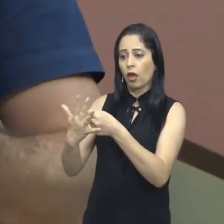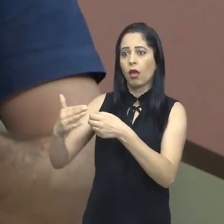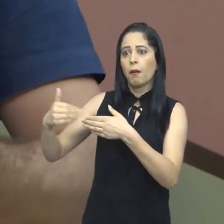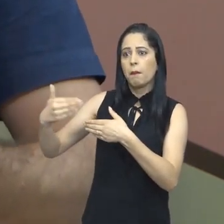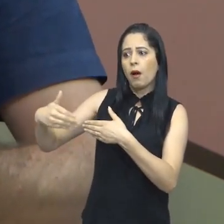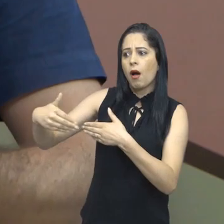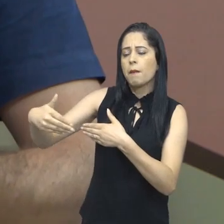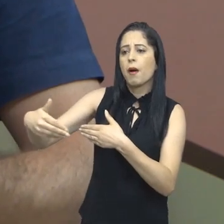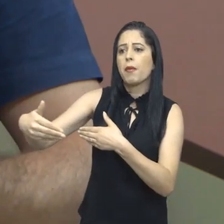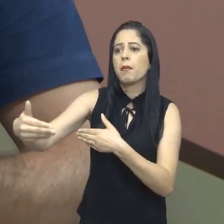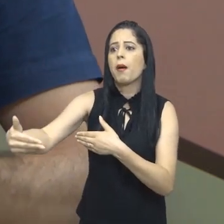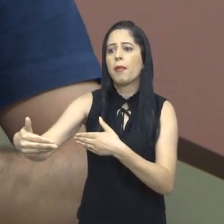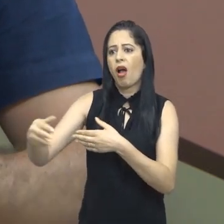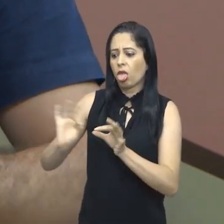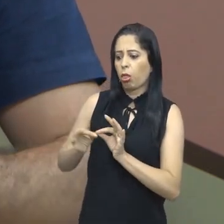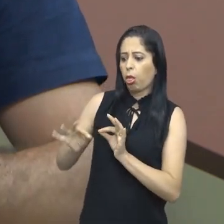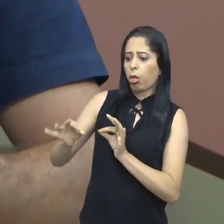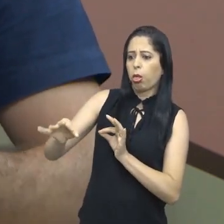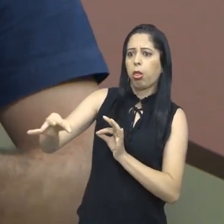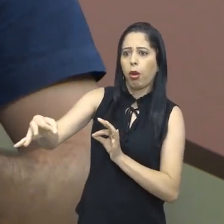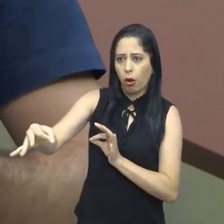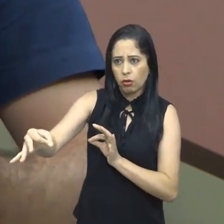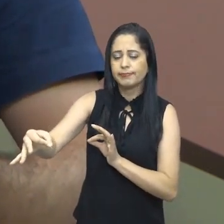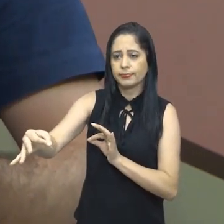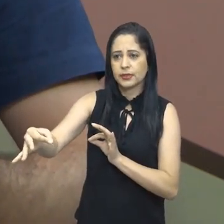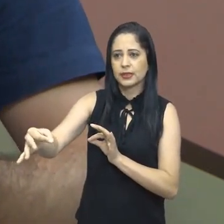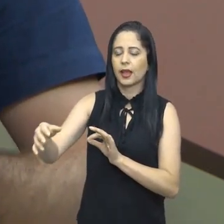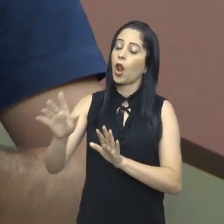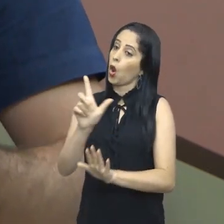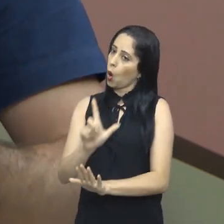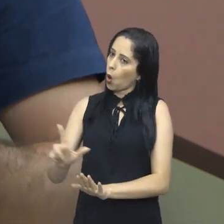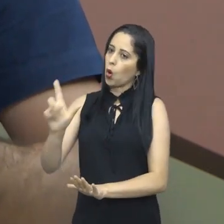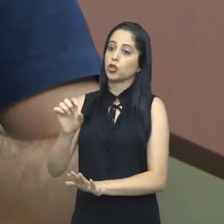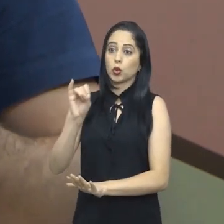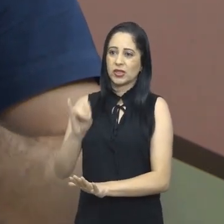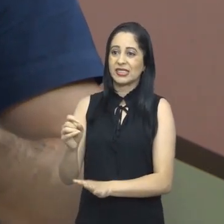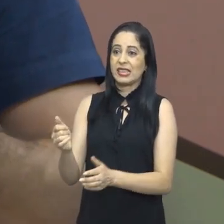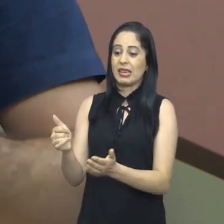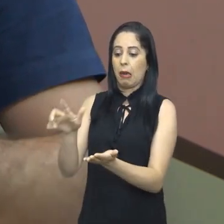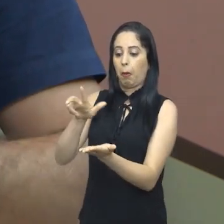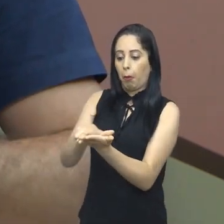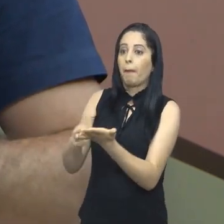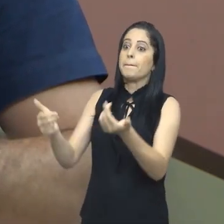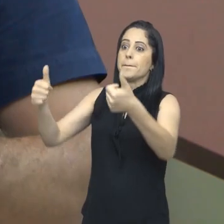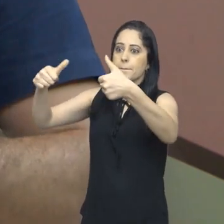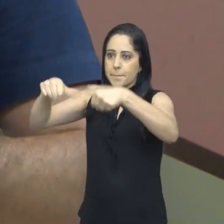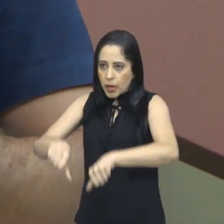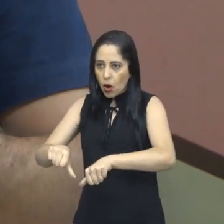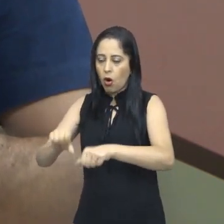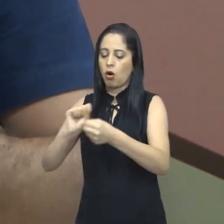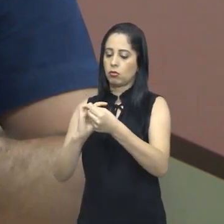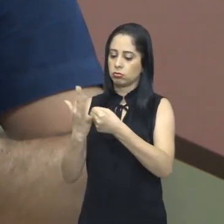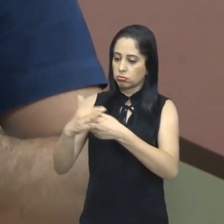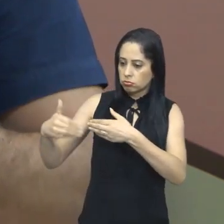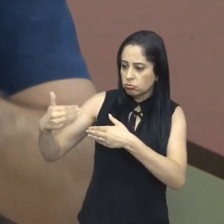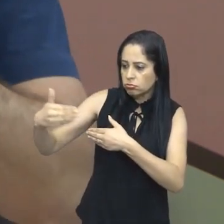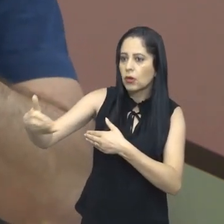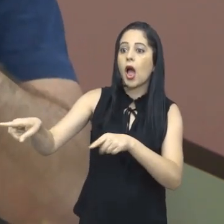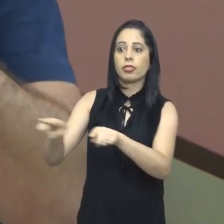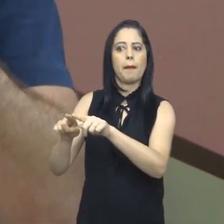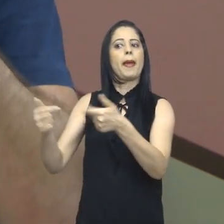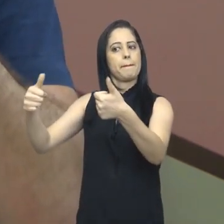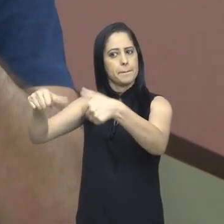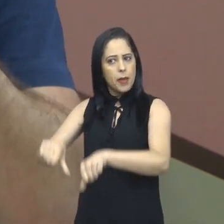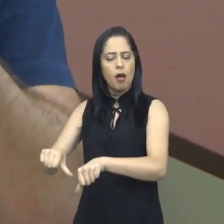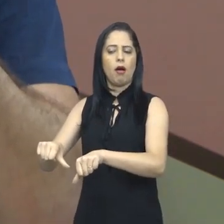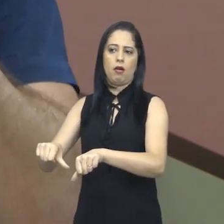e de uma maneira bastante intensa. Claro que quanto mais internado, pior foi a internação, pior o pós-Covid, mas isso que chamou muito a atenção da